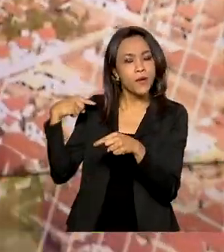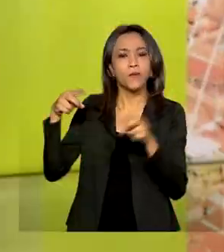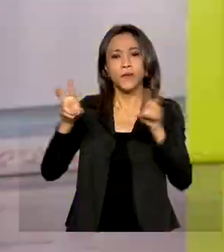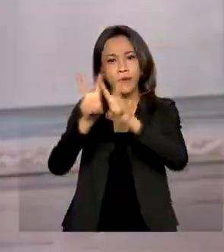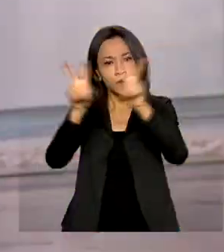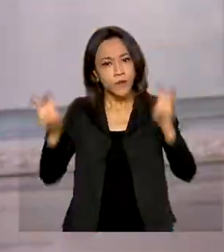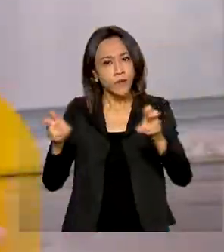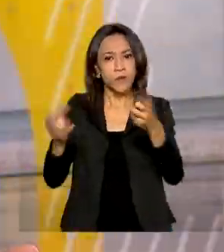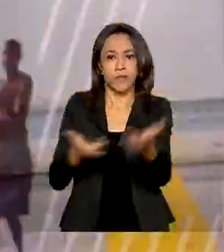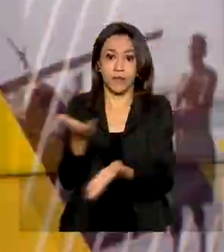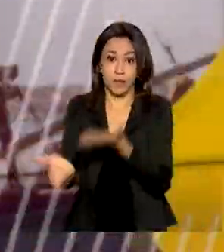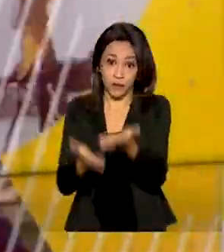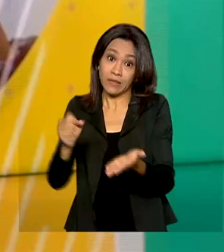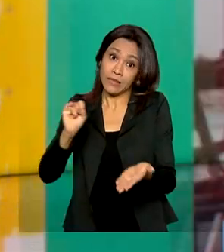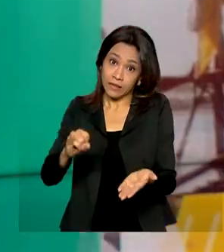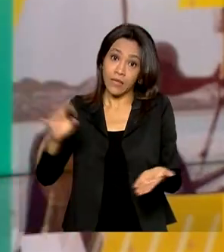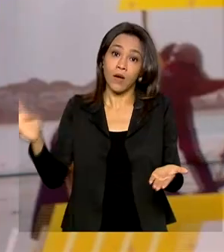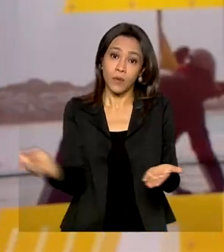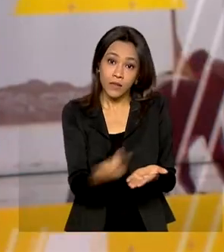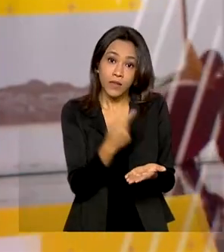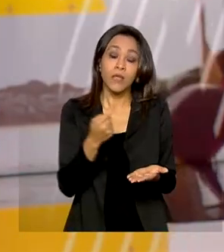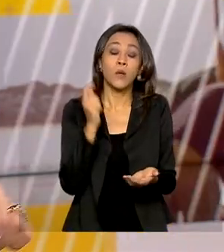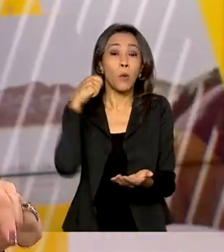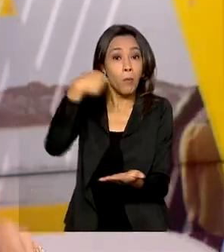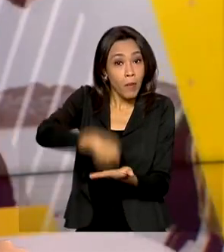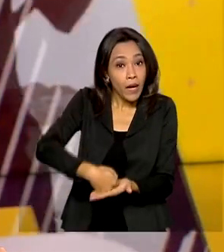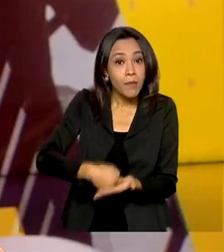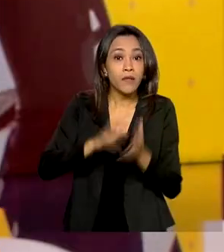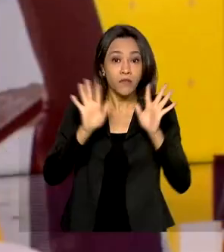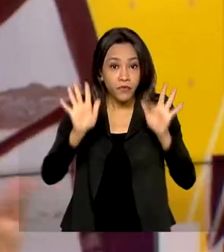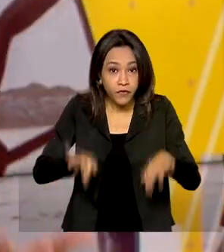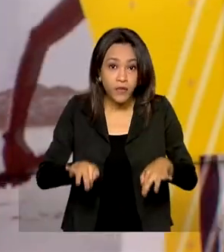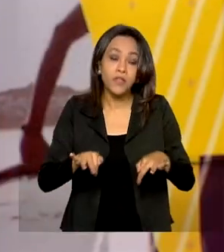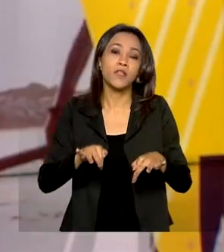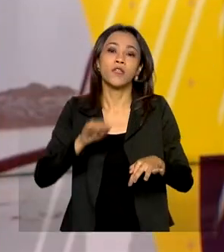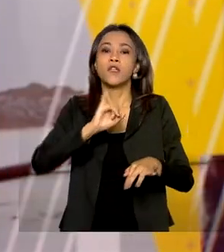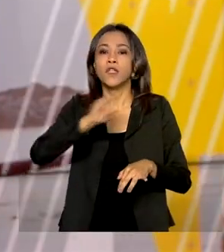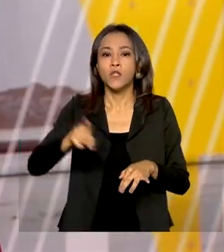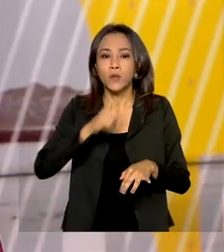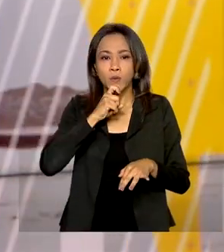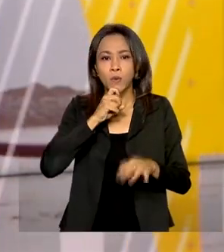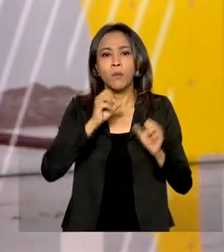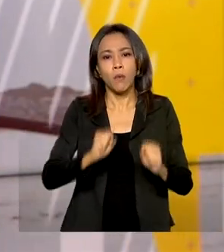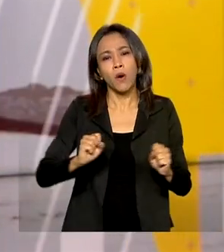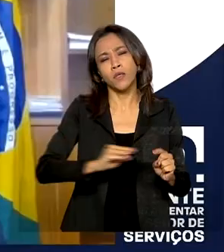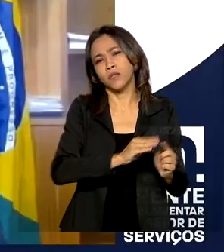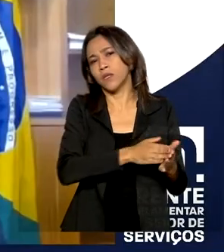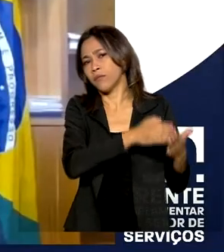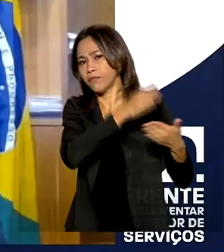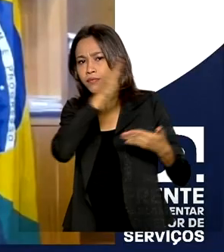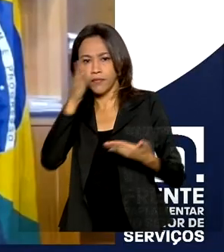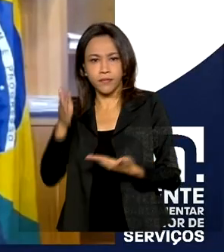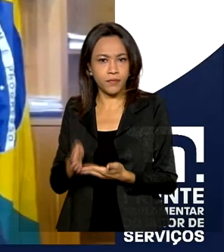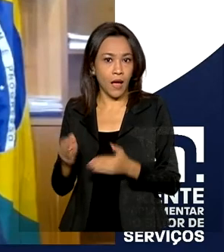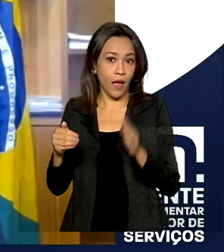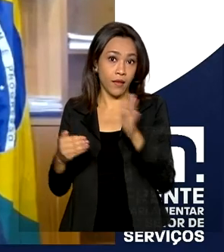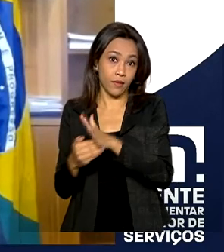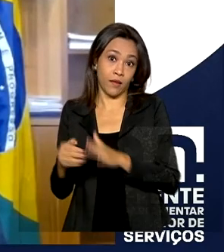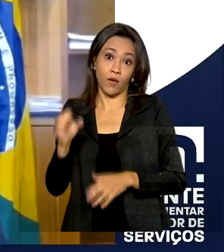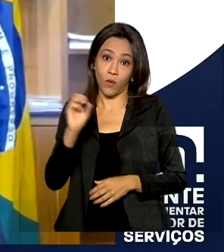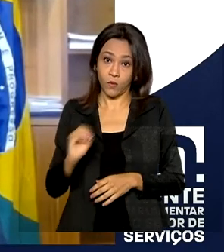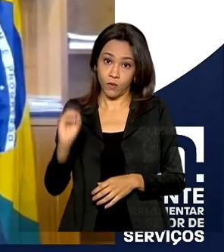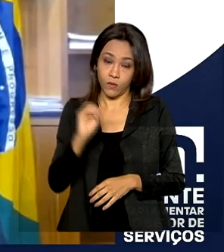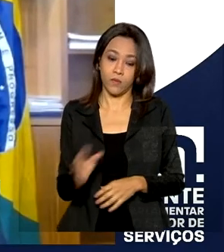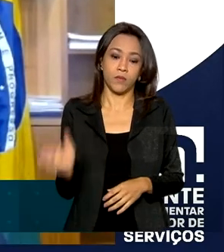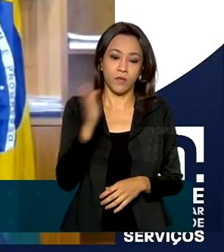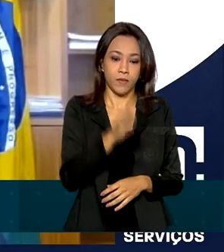serviços. Caso isso ocorra, o pagamento que termina em julho pode ser estendido até outubro. Possivelmente nós vamos